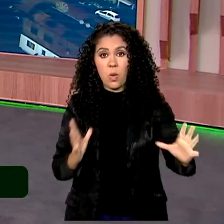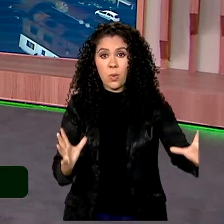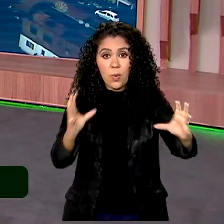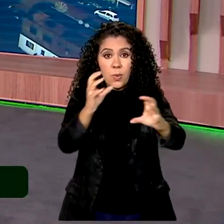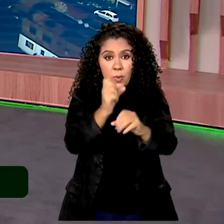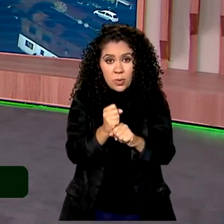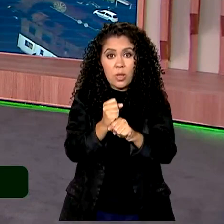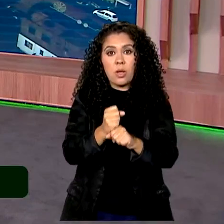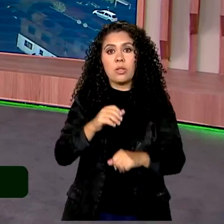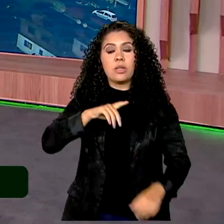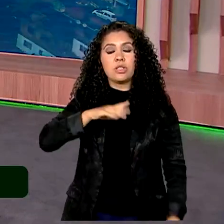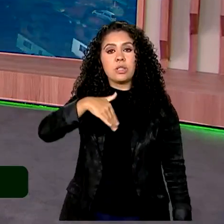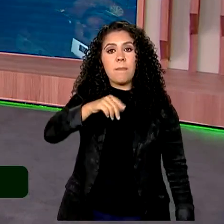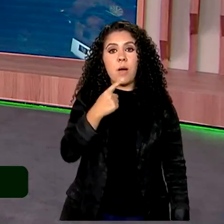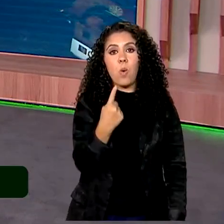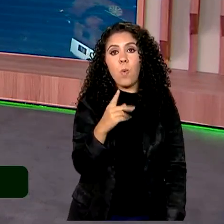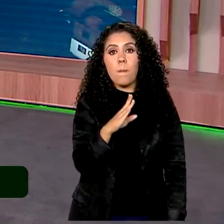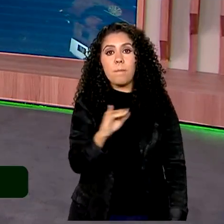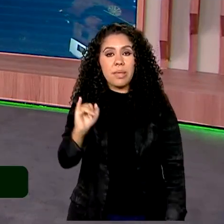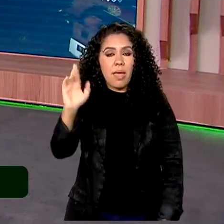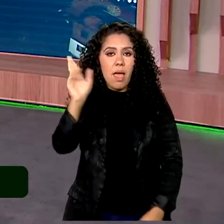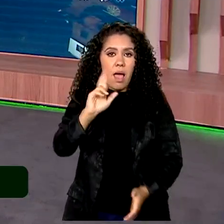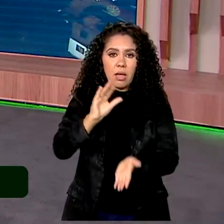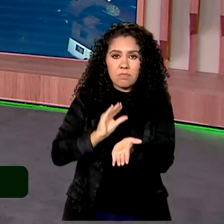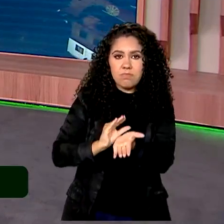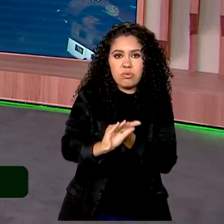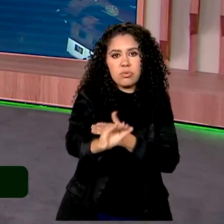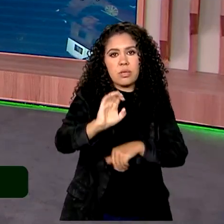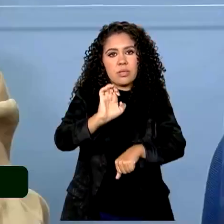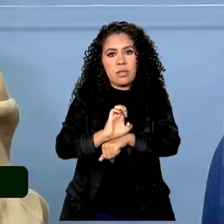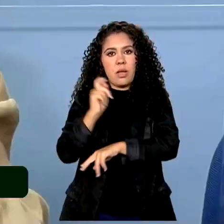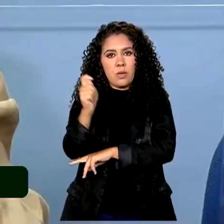destinou mais de um bilhão e meio de reais ao Rio Grande do Sul.